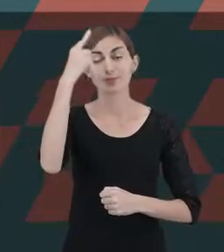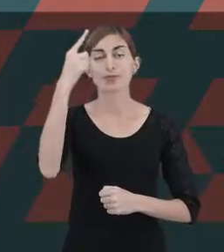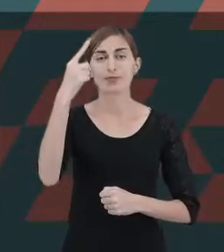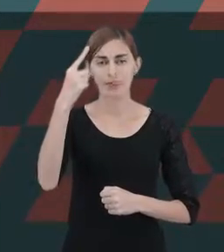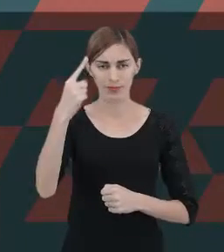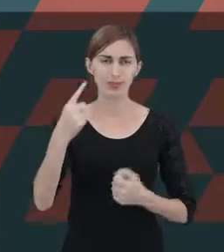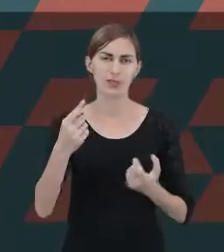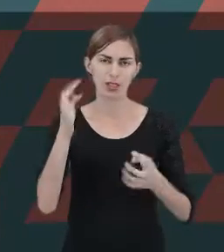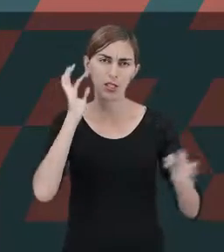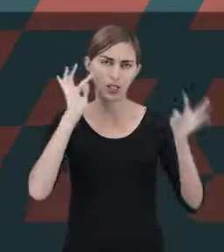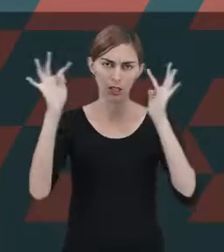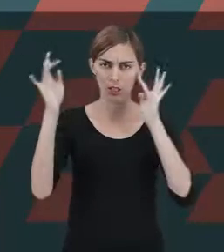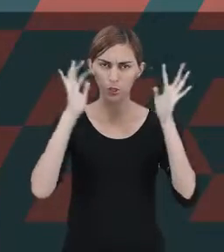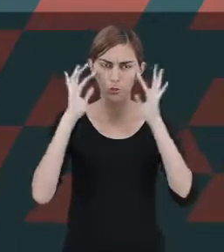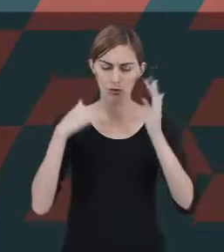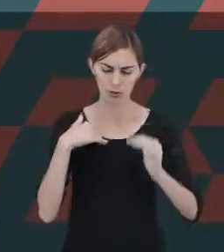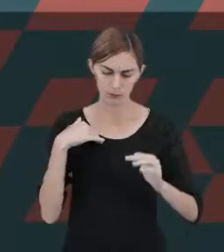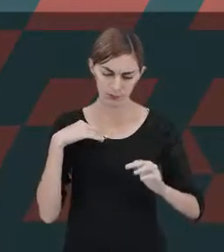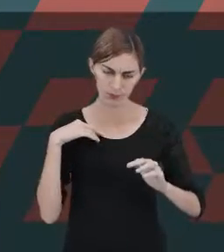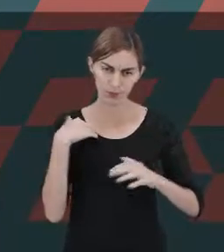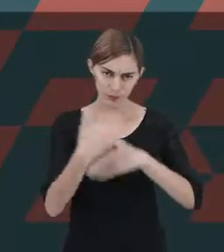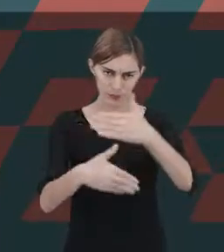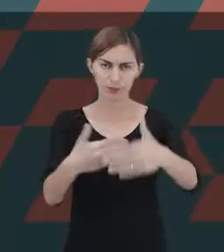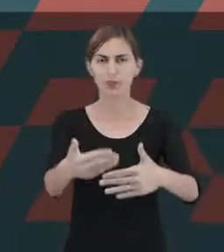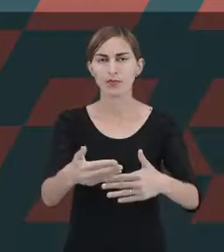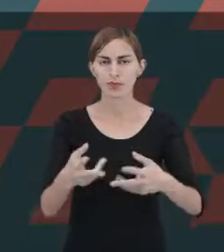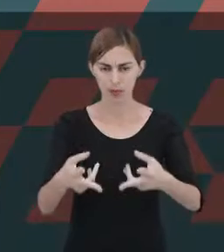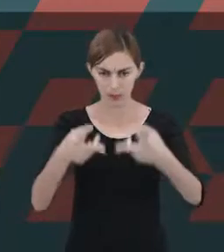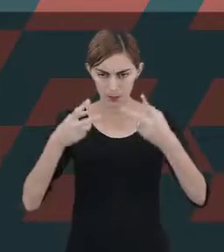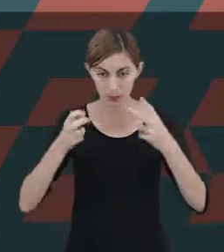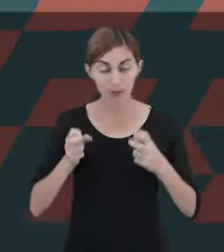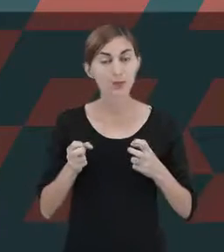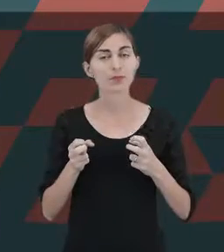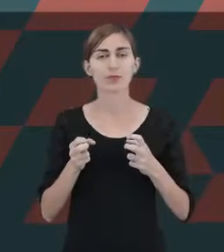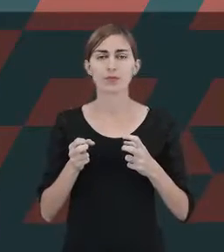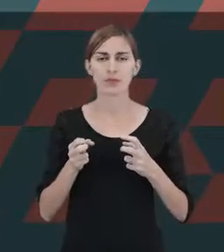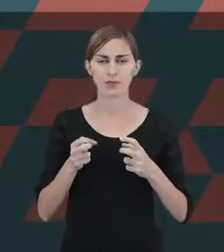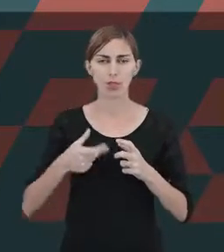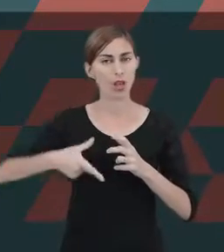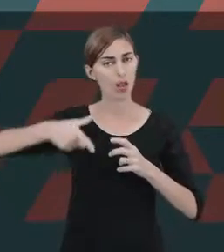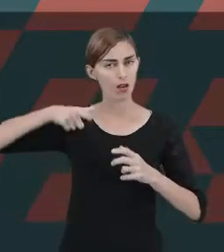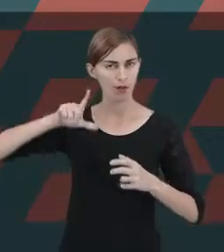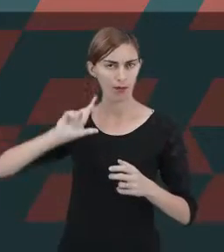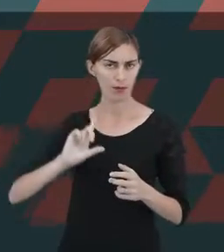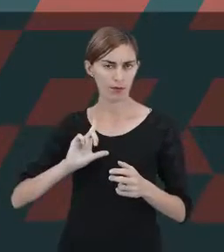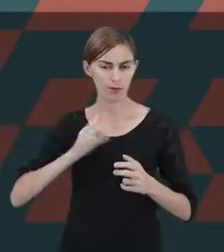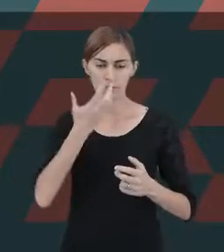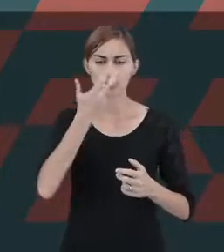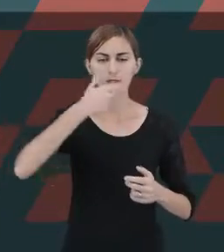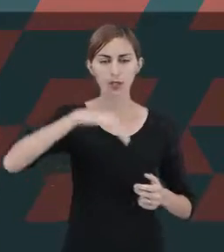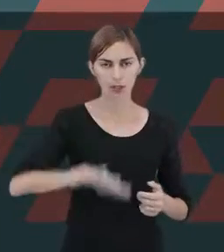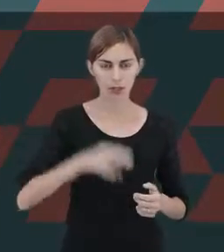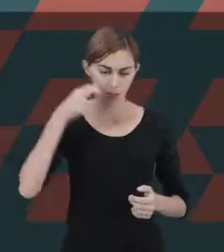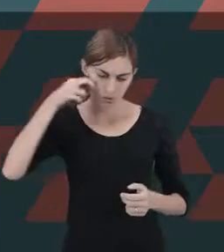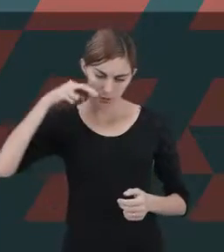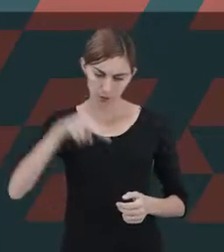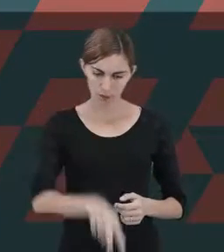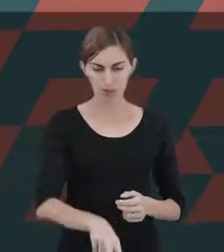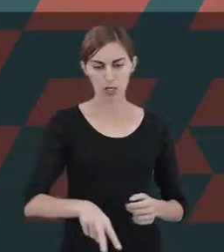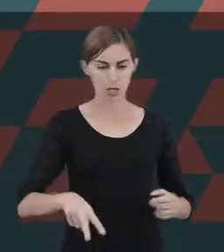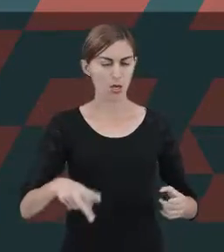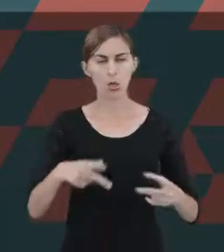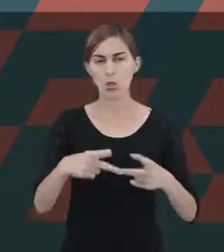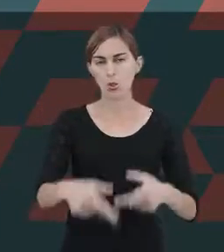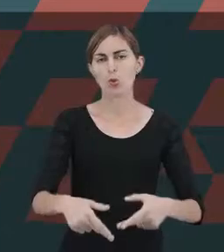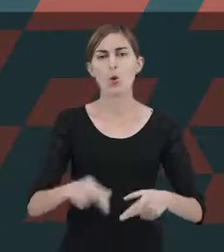teoria do desenvolvimento, percebeu-se que antes a criança era vista como uma tábula rasa ou